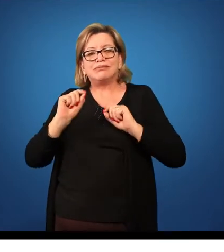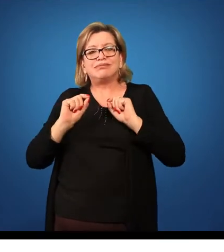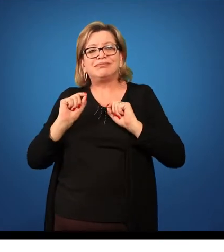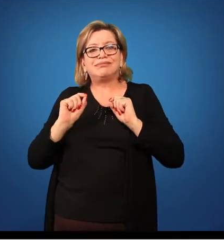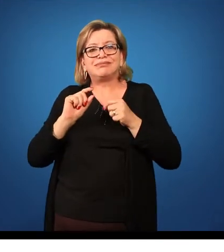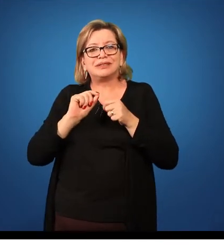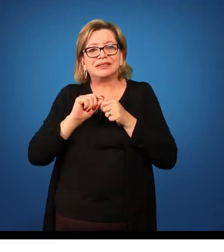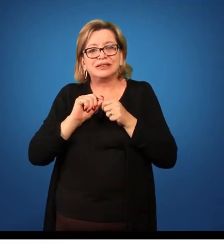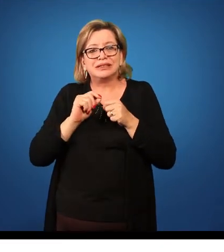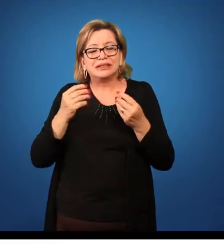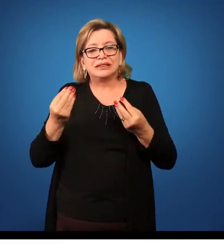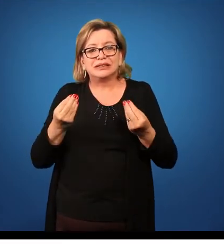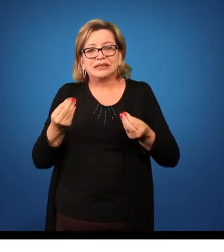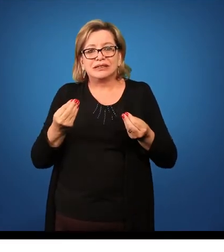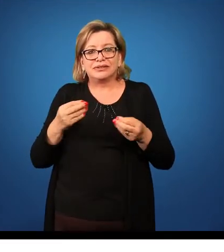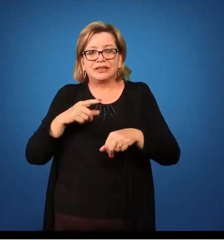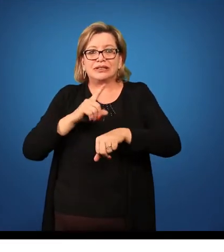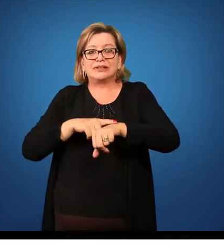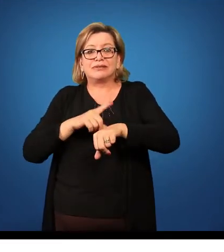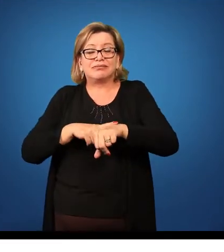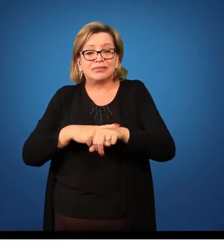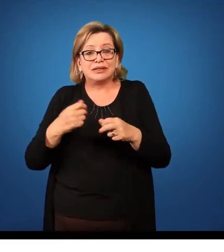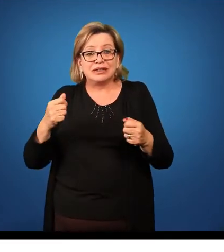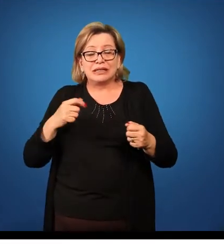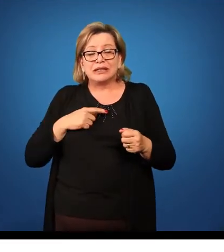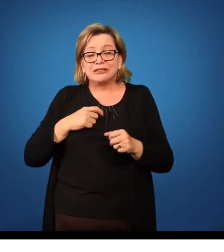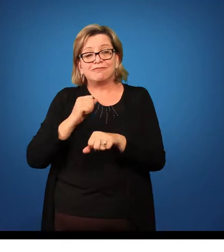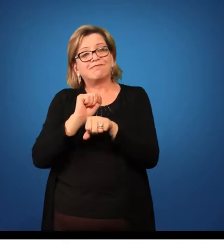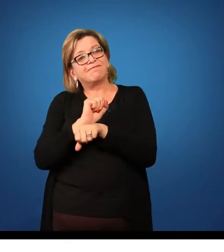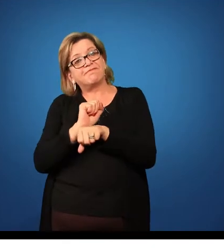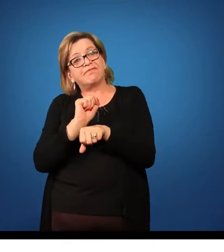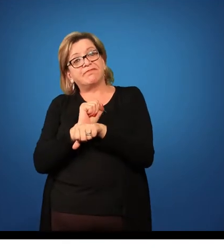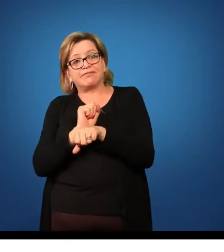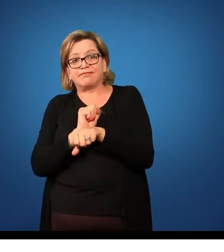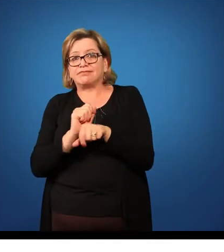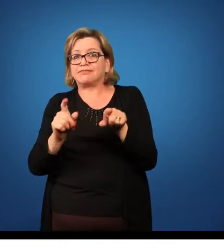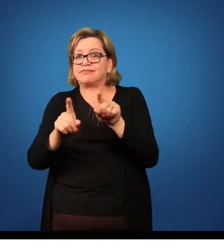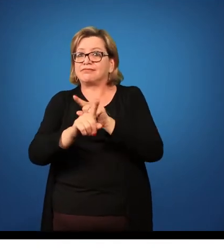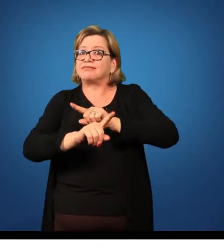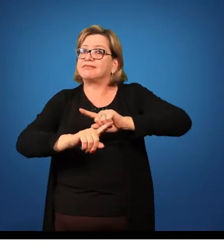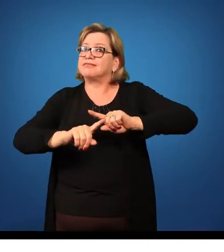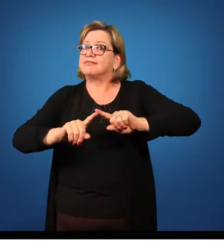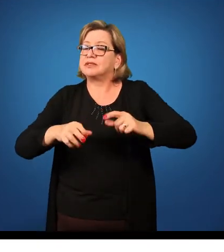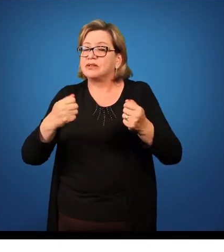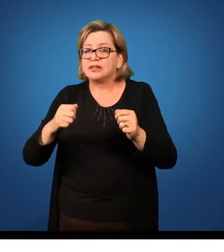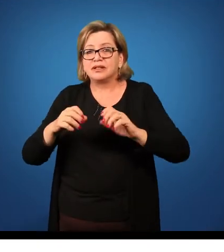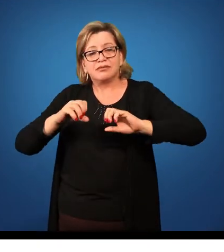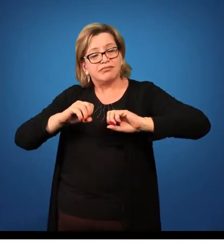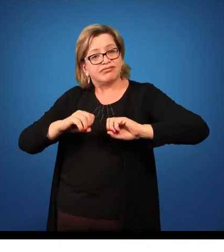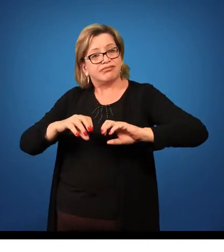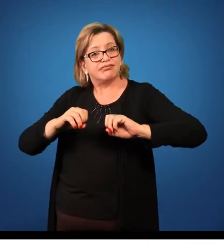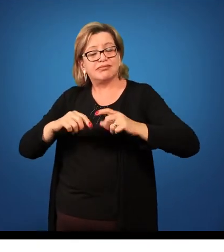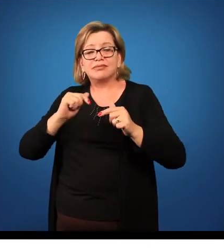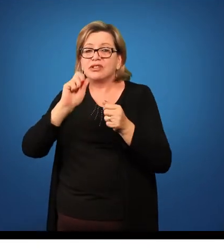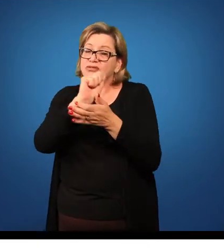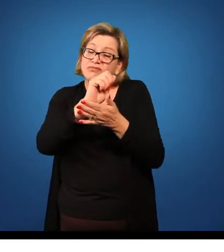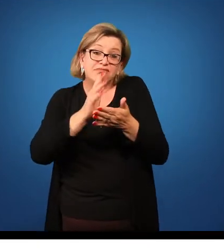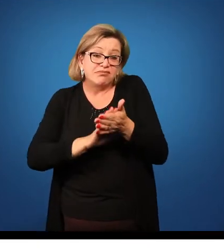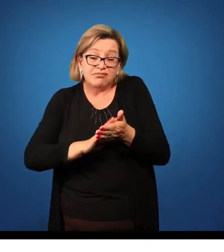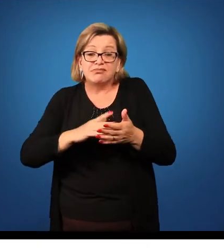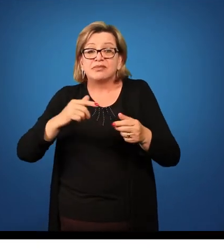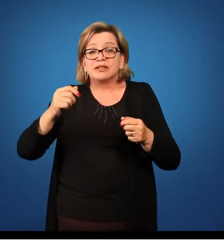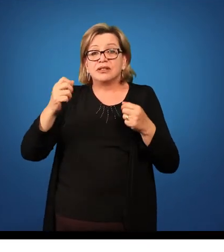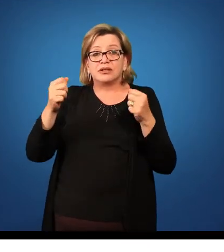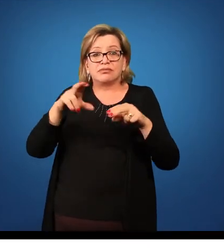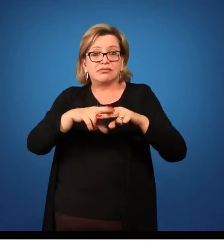Então nesse caso, você vai ter um tempo aqui ocioso. E esse tempo ocioso, você deve trabalhar com os alunos, alguma atividade com